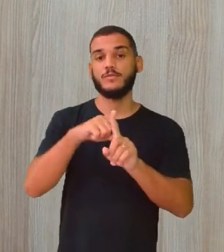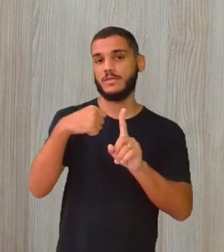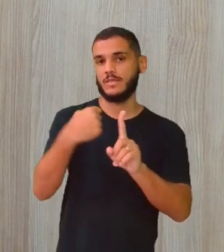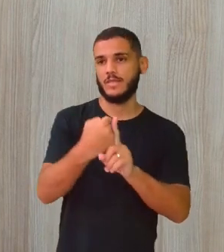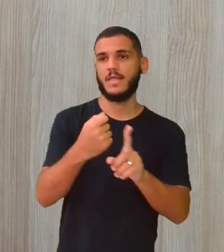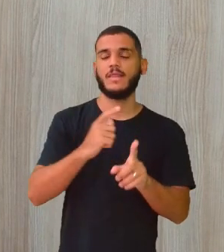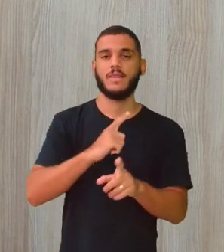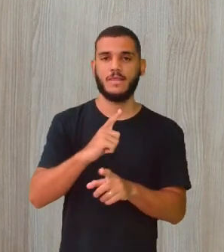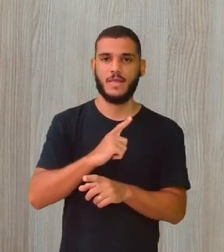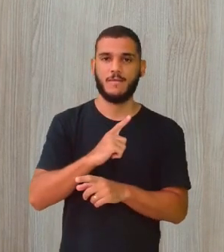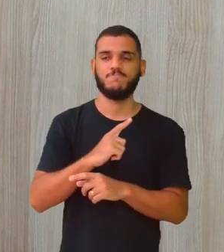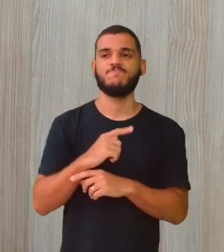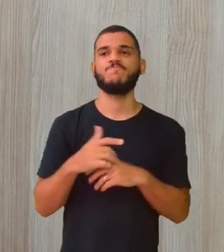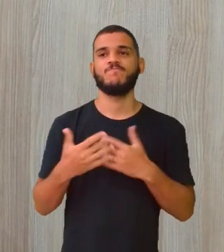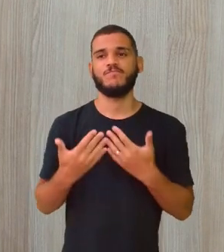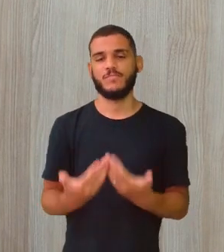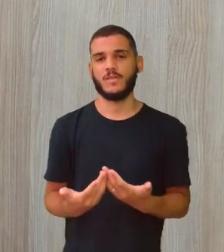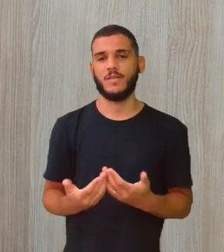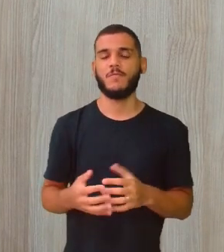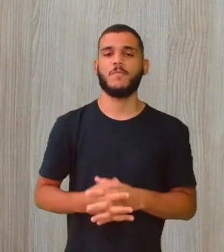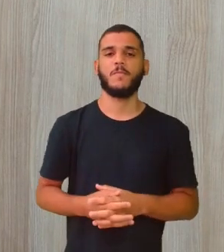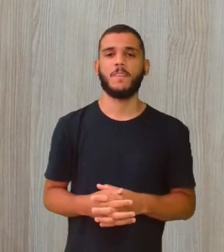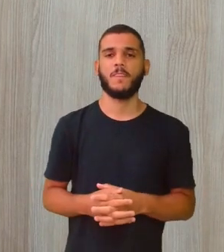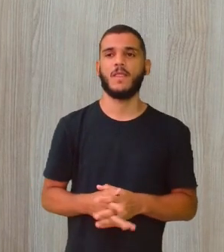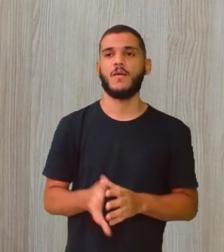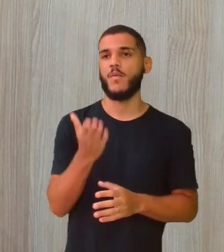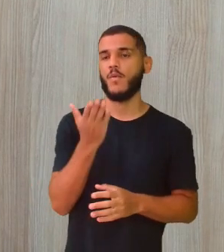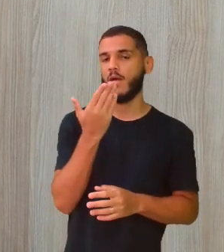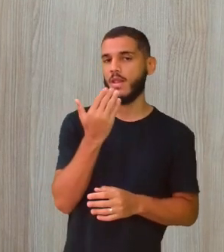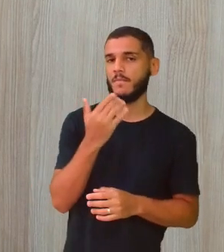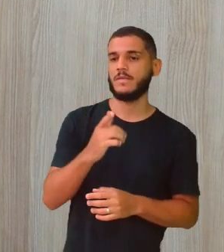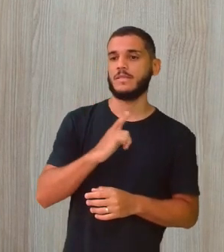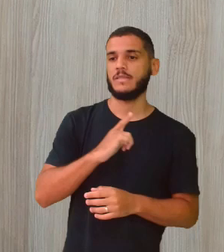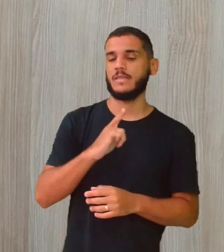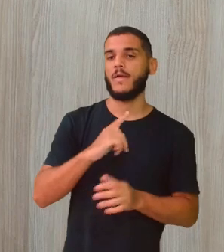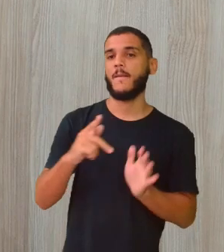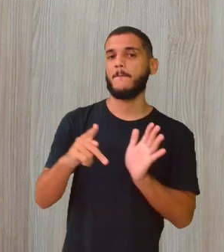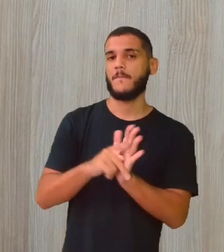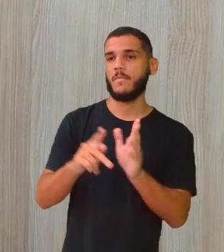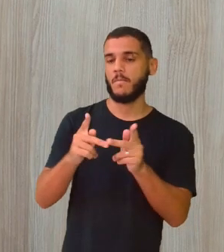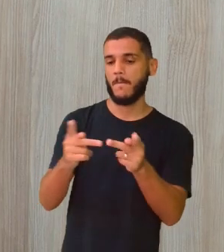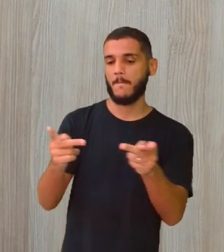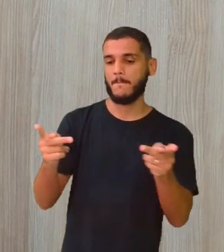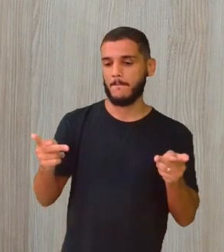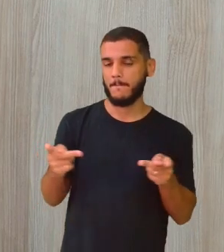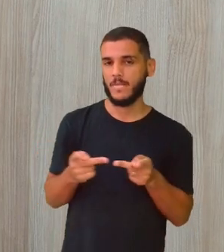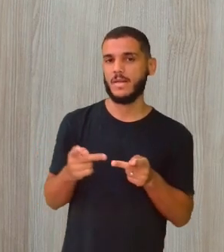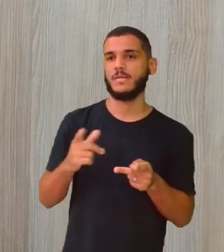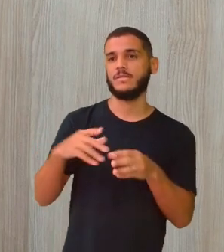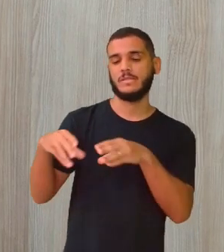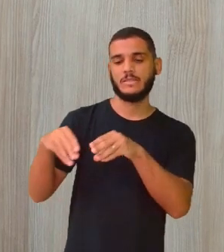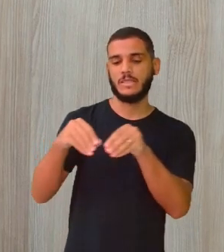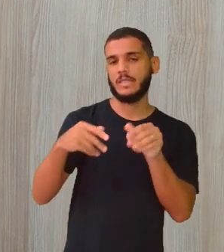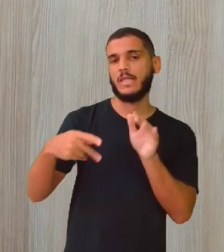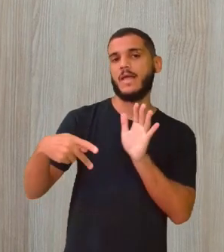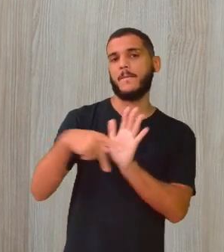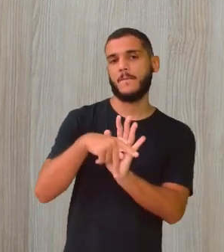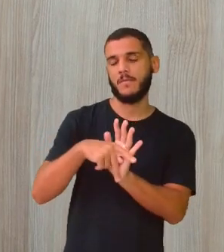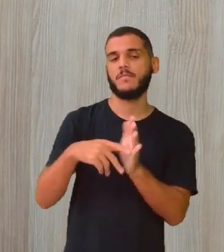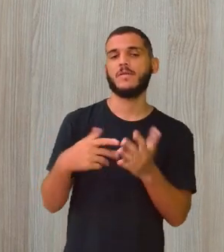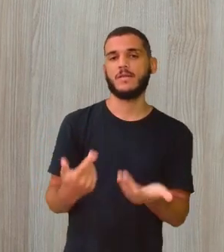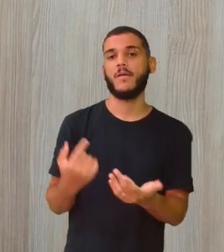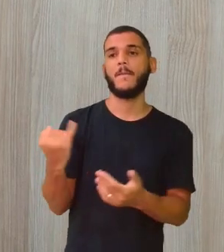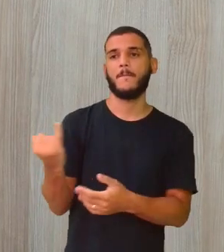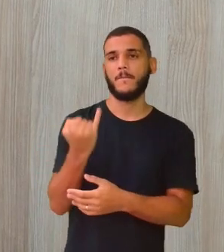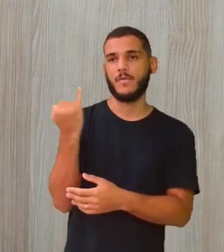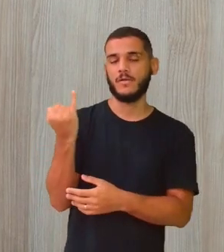rapaz. É, o alimento que chega no nosso prato vem da terra, né? Por isso que é importante esse solo